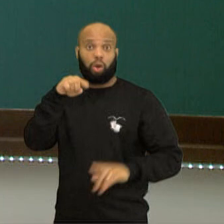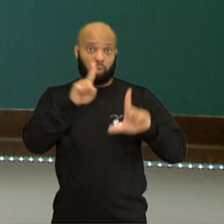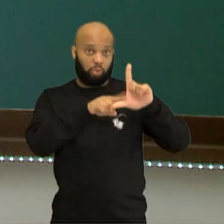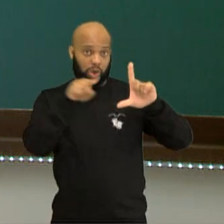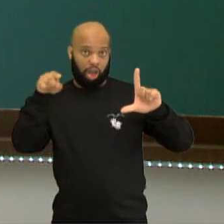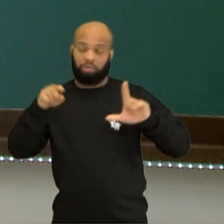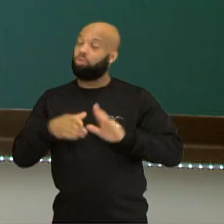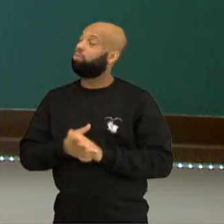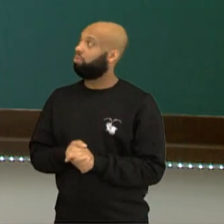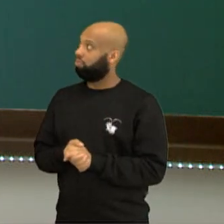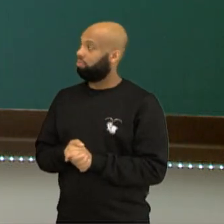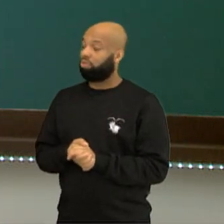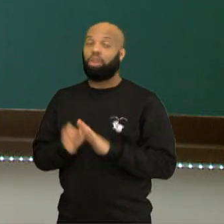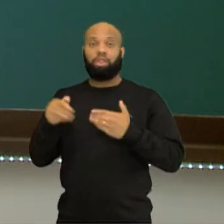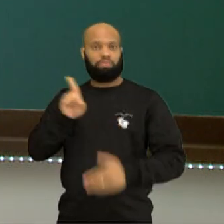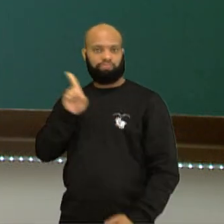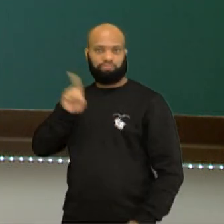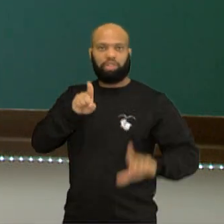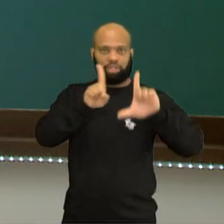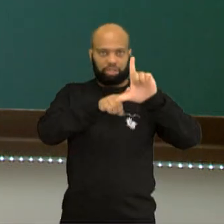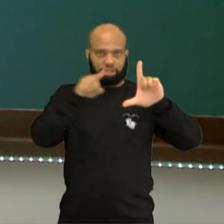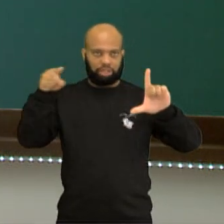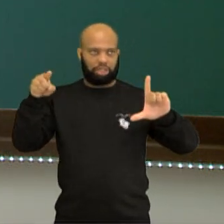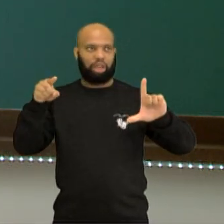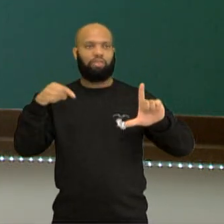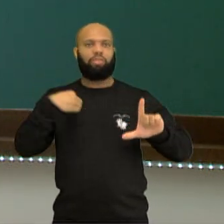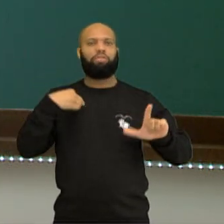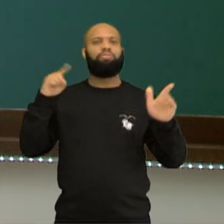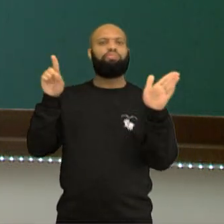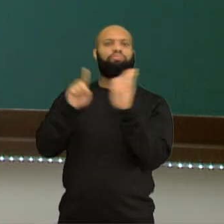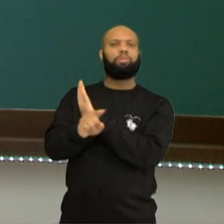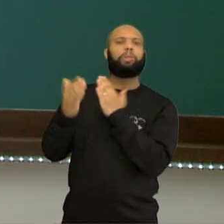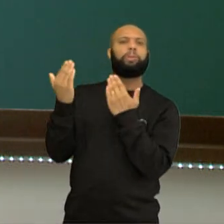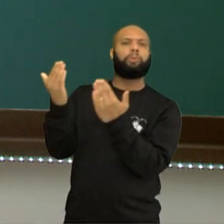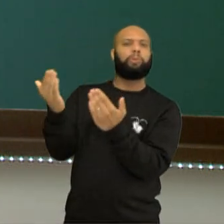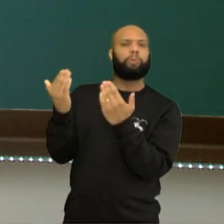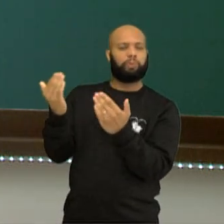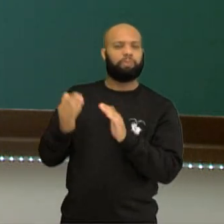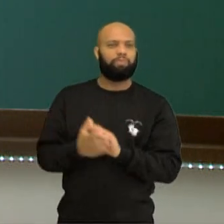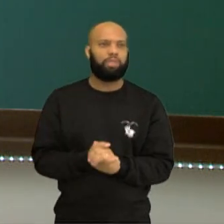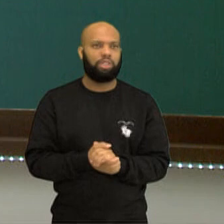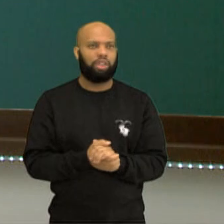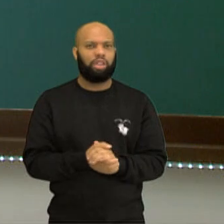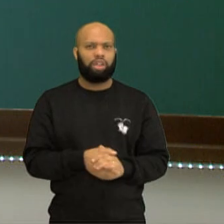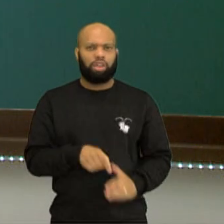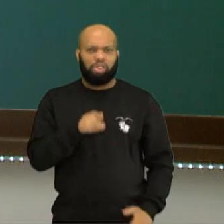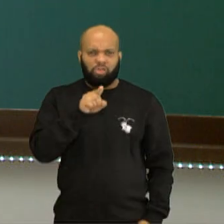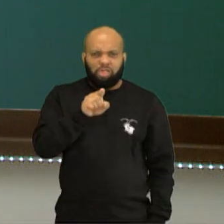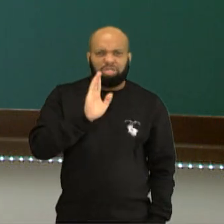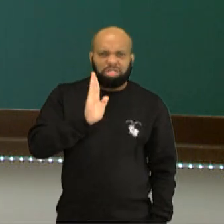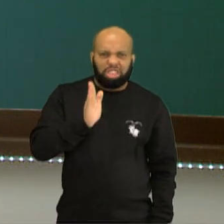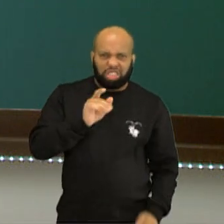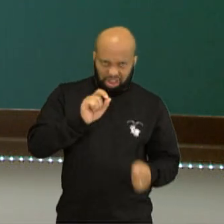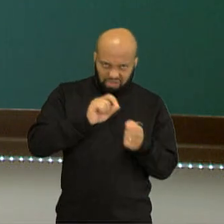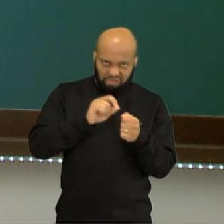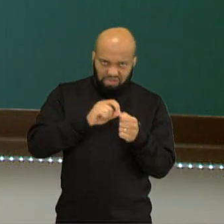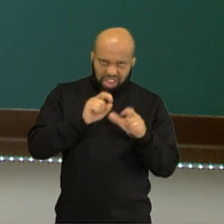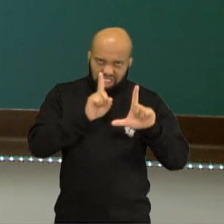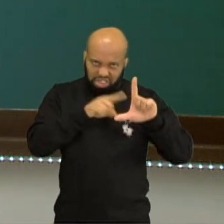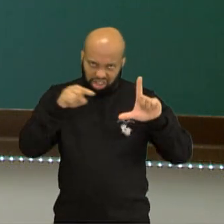né? E nesse gráfico, a professora faz uma pergunta aí para vocês. Você já construiu ou analisou um gráfico?